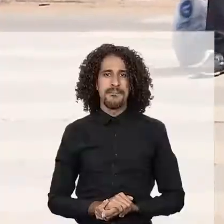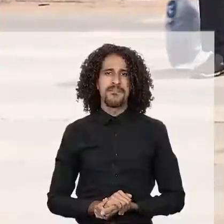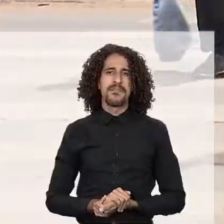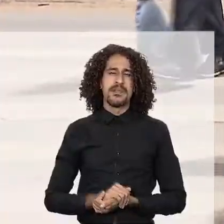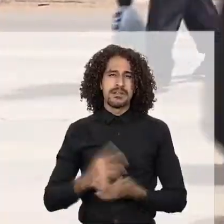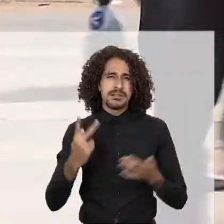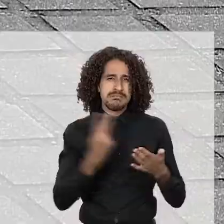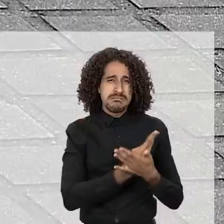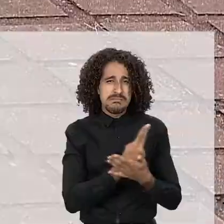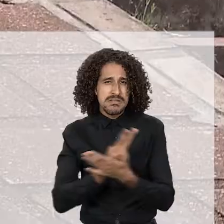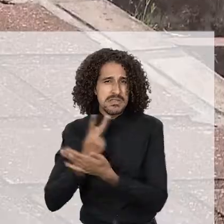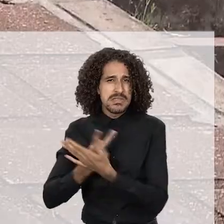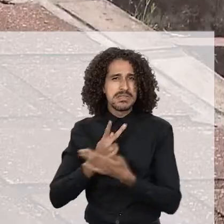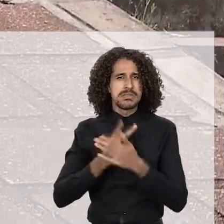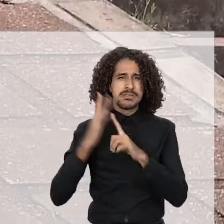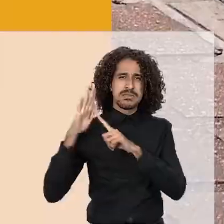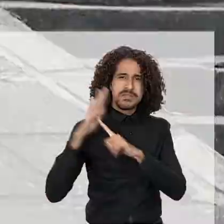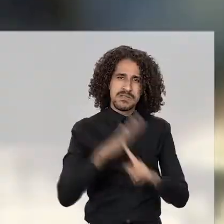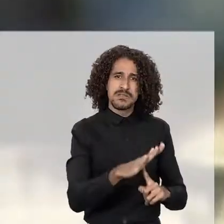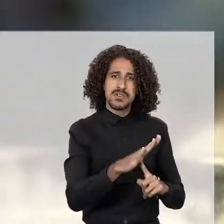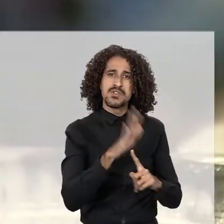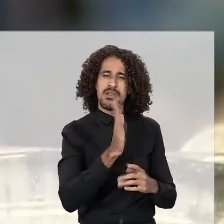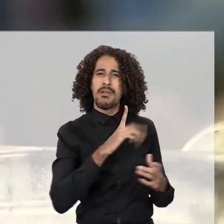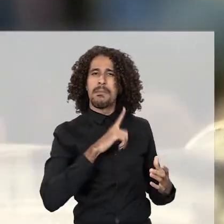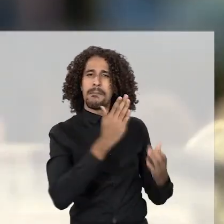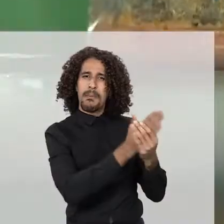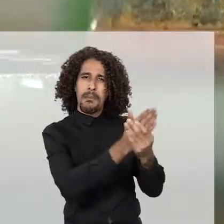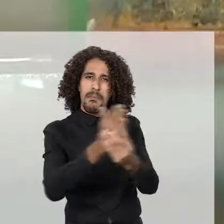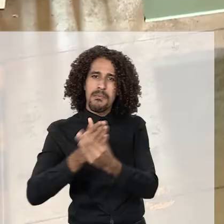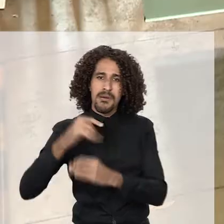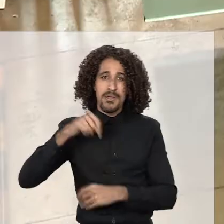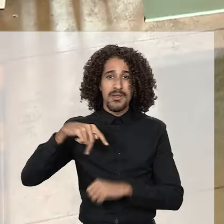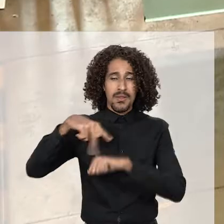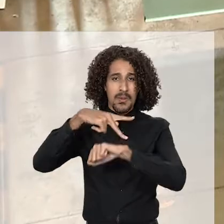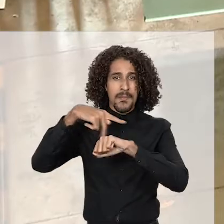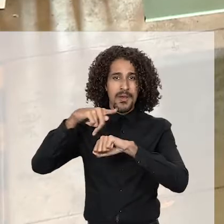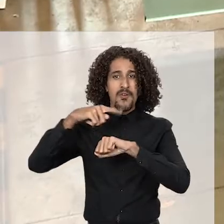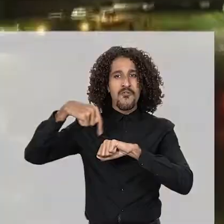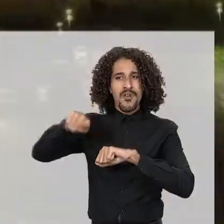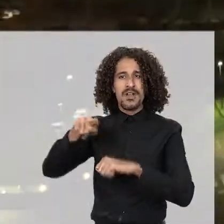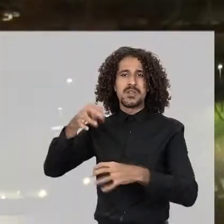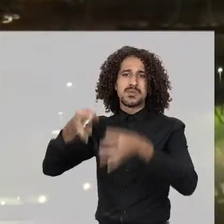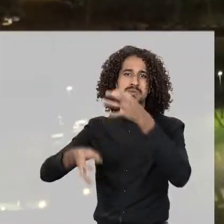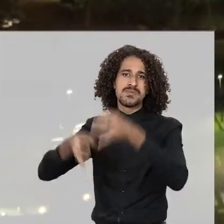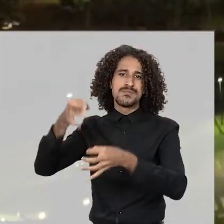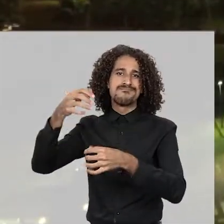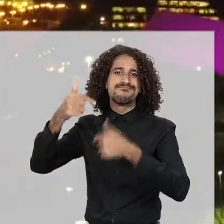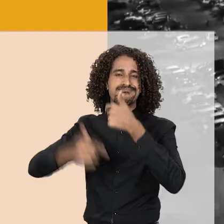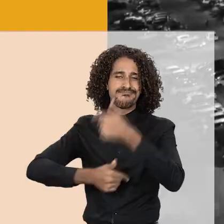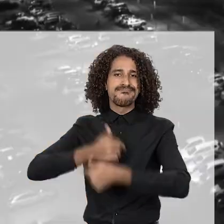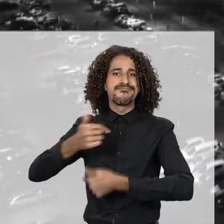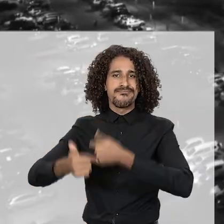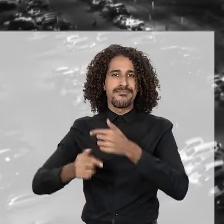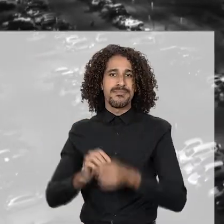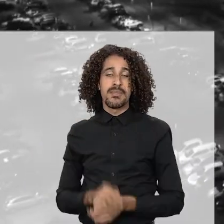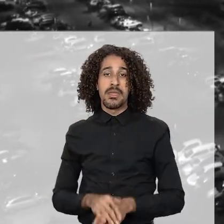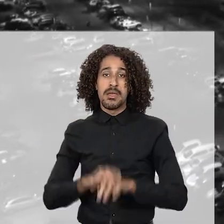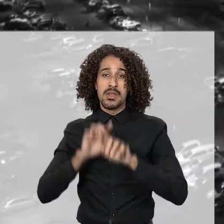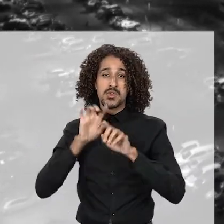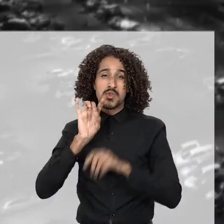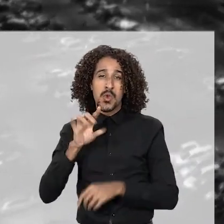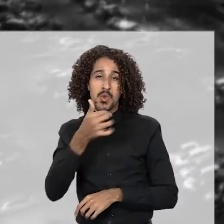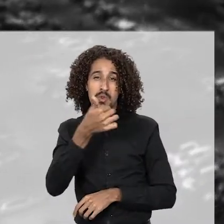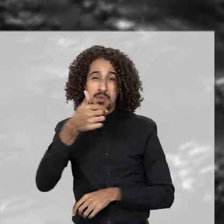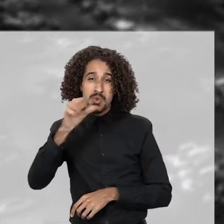Muitos casos de assédio moral que chegam a ser denunciados no país vão parar na Justiça do Trabalho. Só em